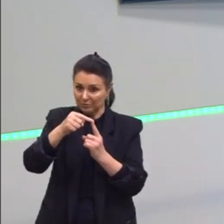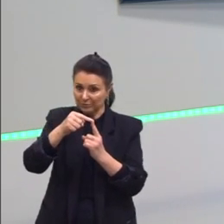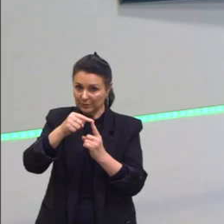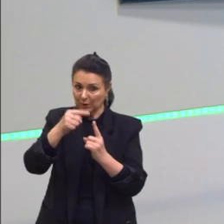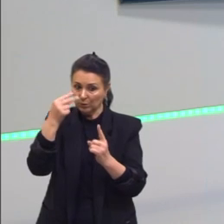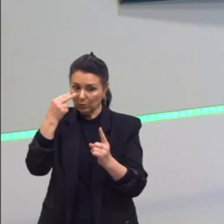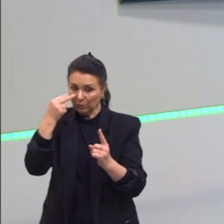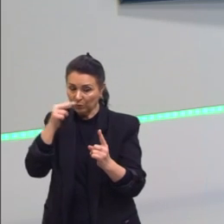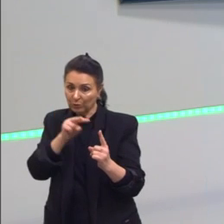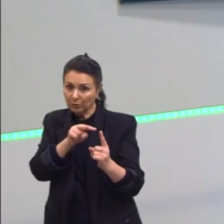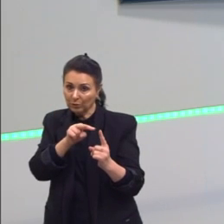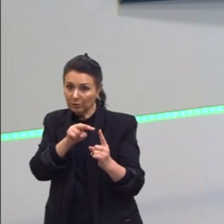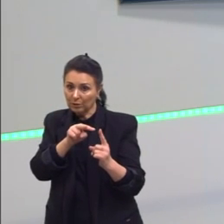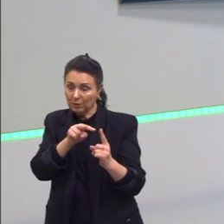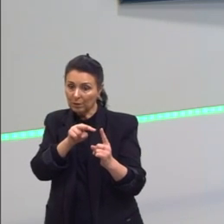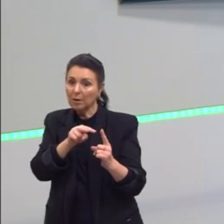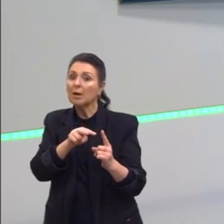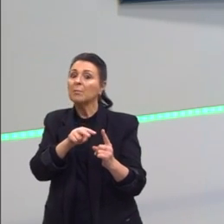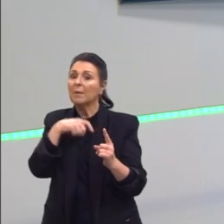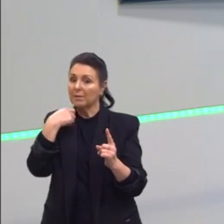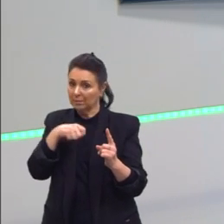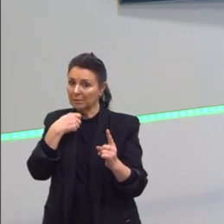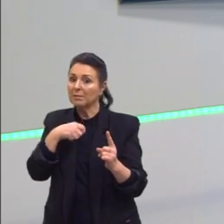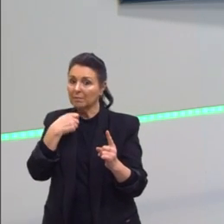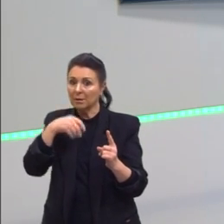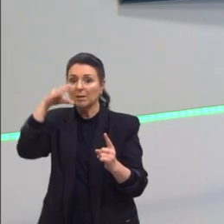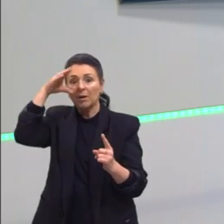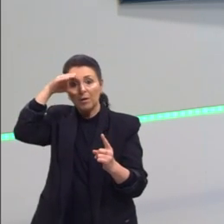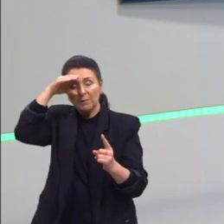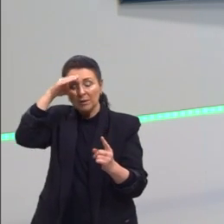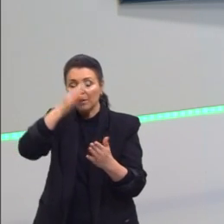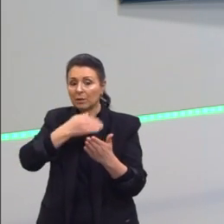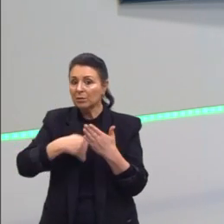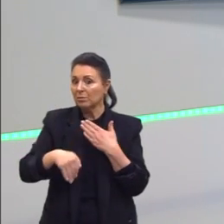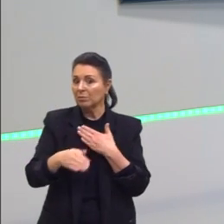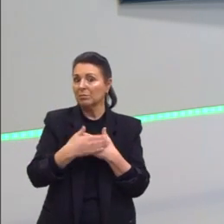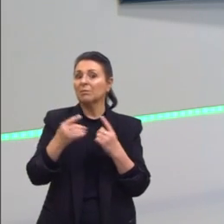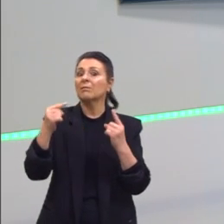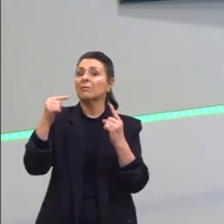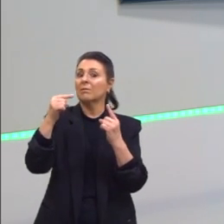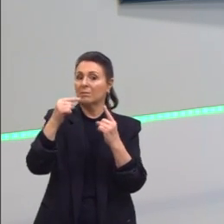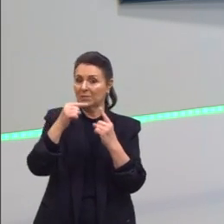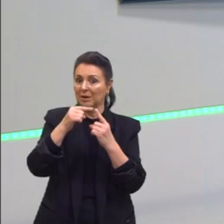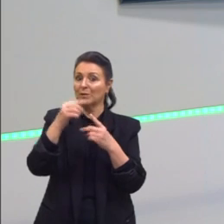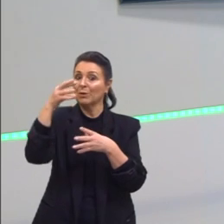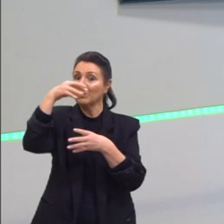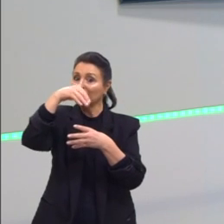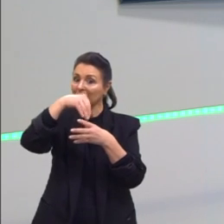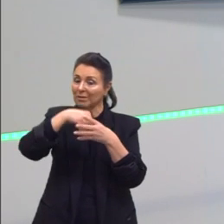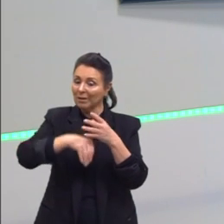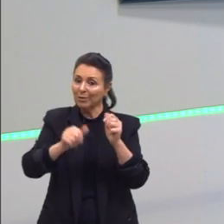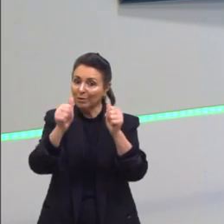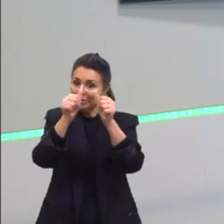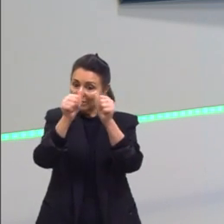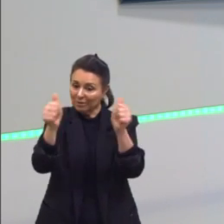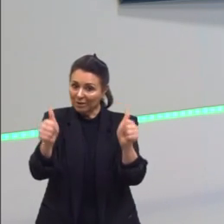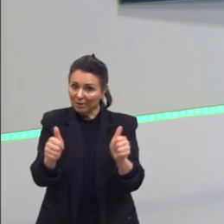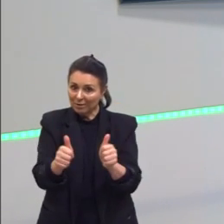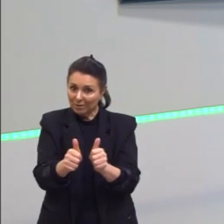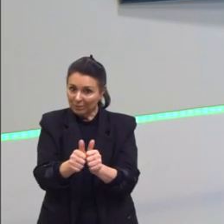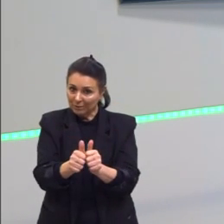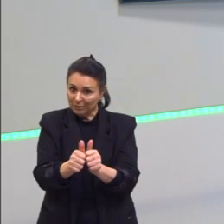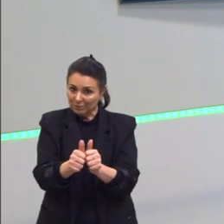enxergamos, mas nós devemos considerar todos os vértices que compõem a figura, incluindo aqueles que a gente não